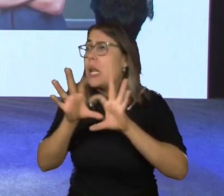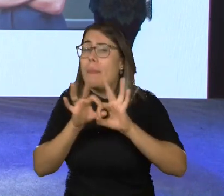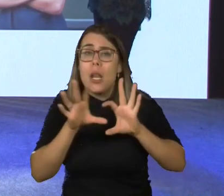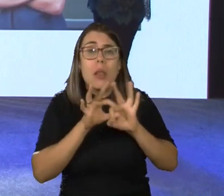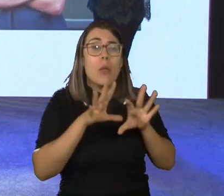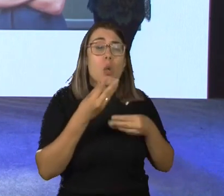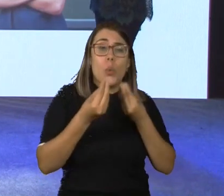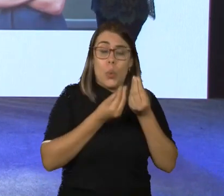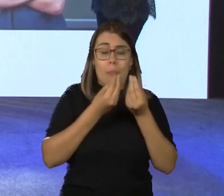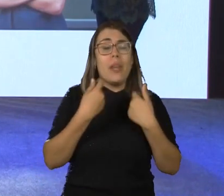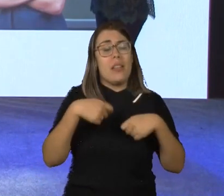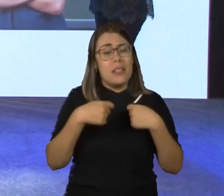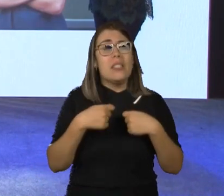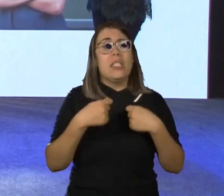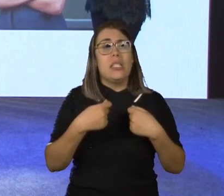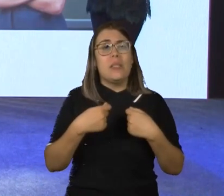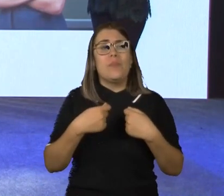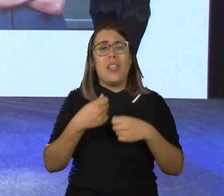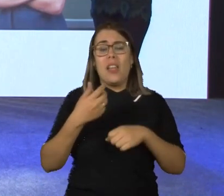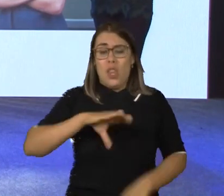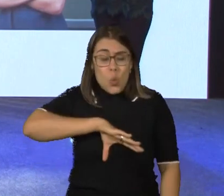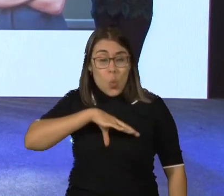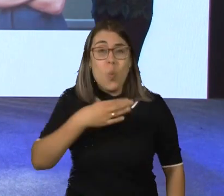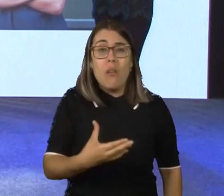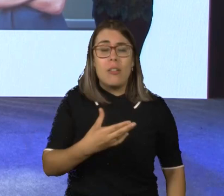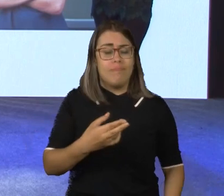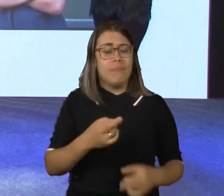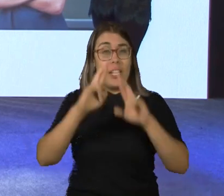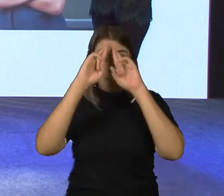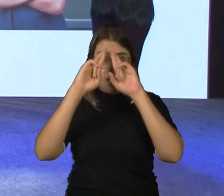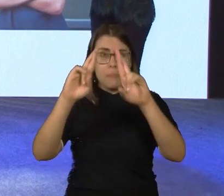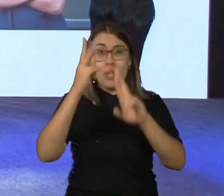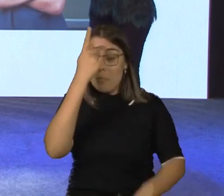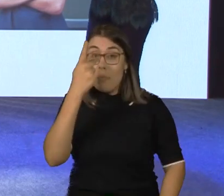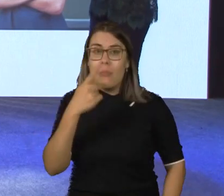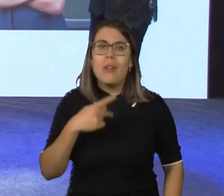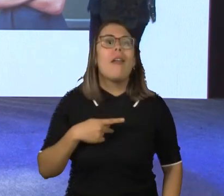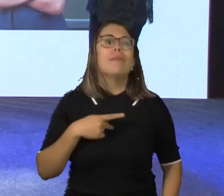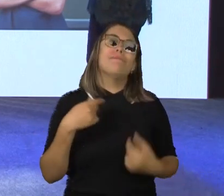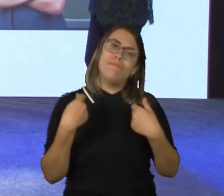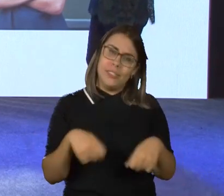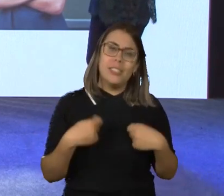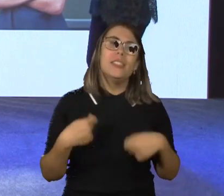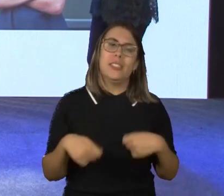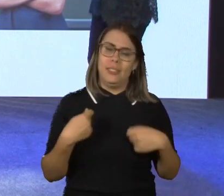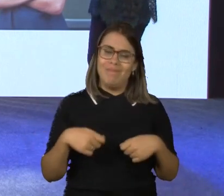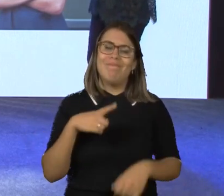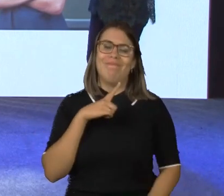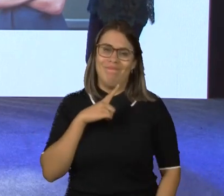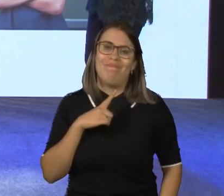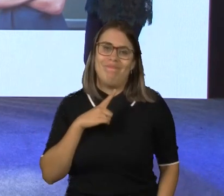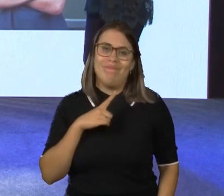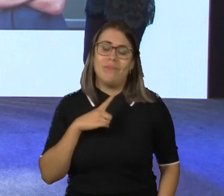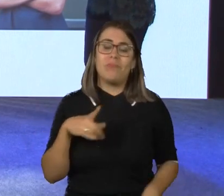resiliência. Muito importante. Respeito próprio. Às vezes, respeito próprio é uma questão de sobrevivência.